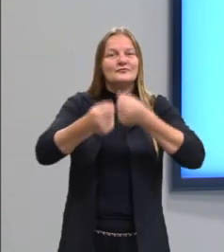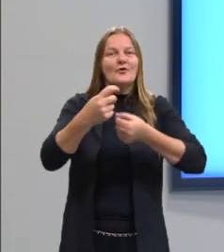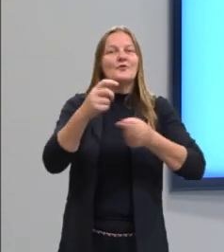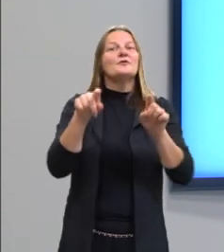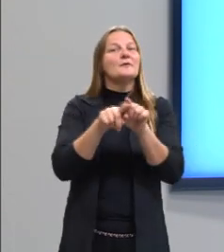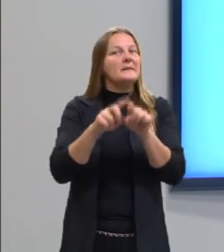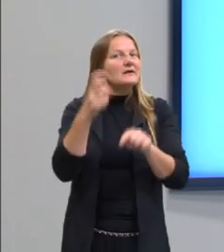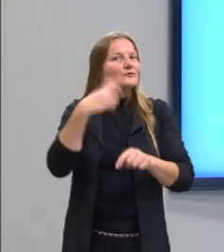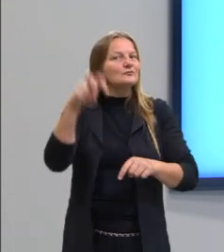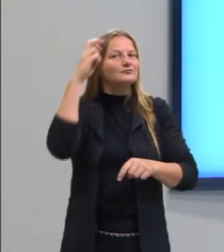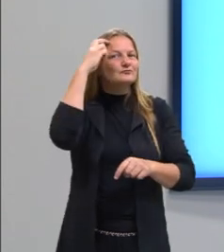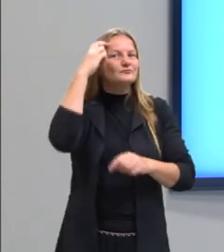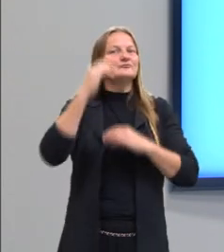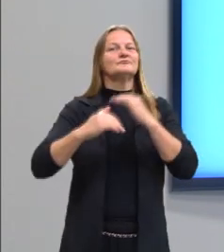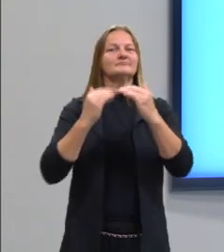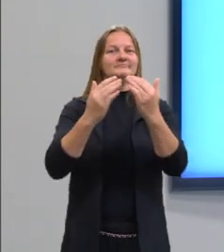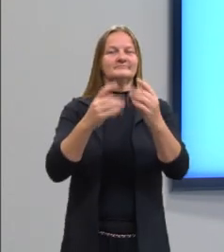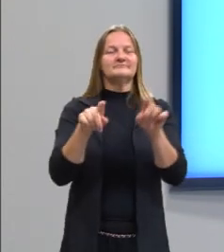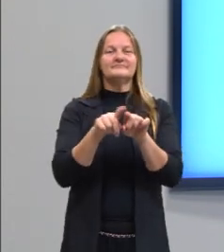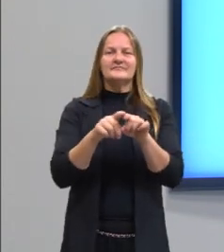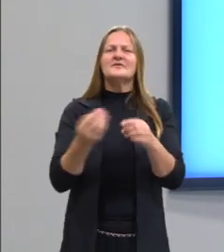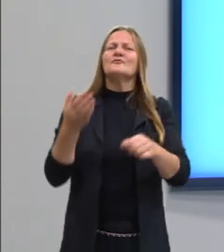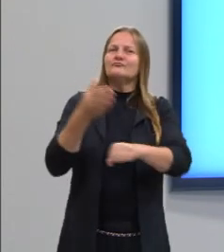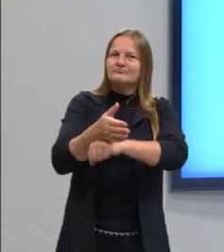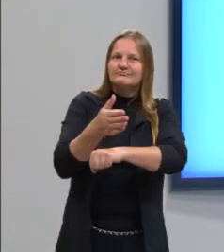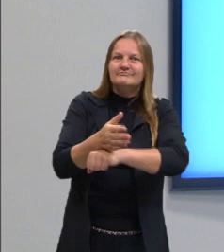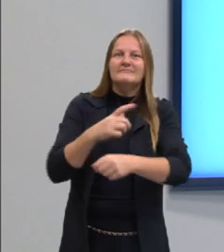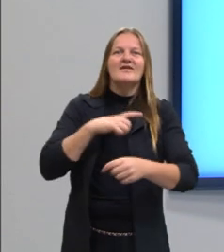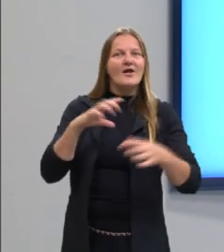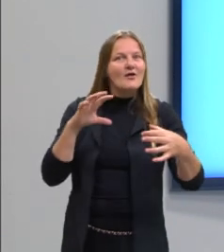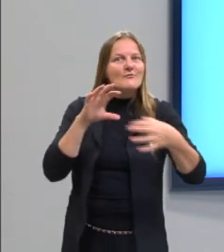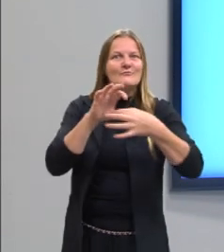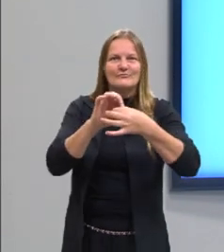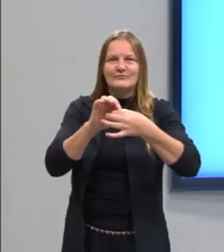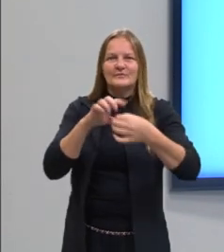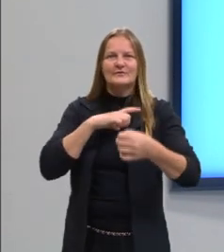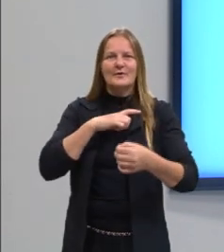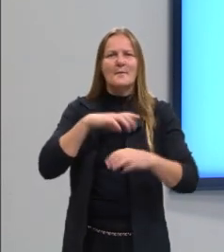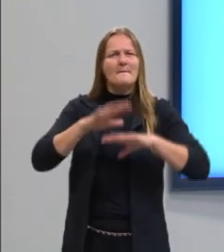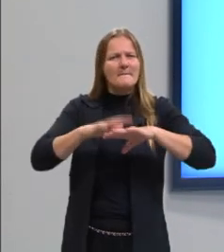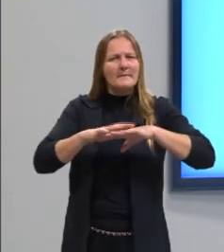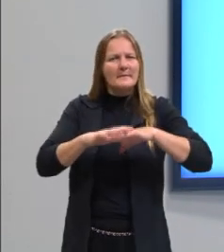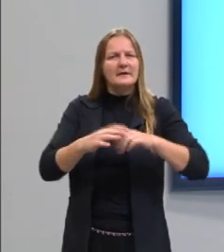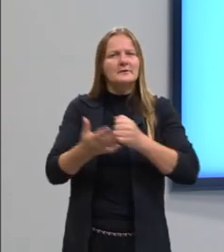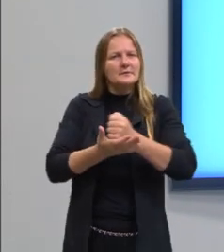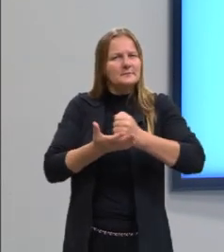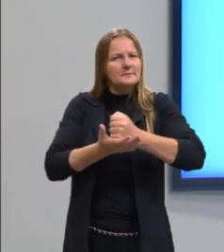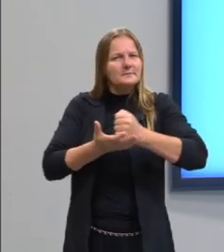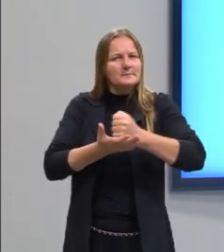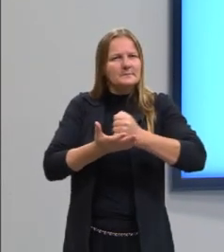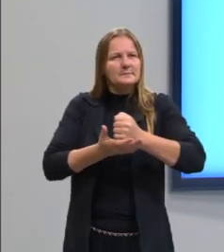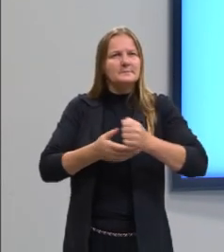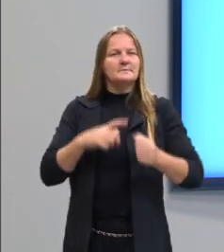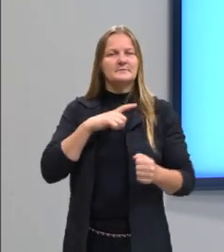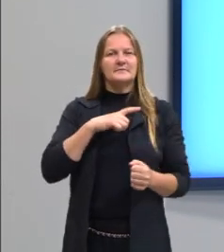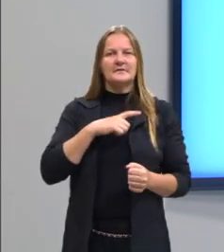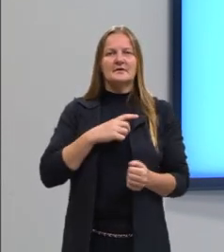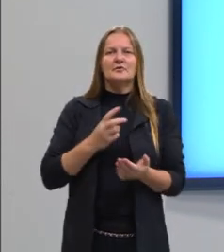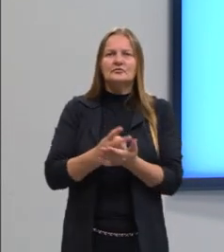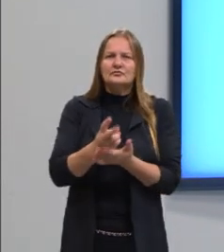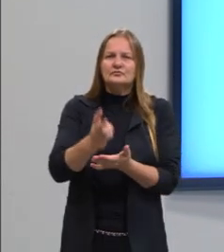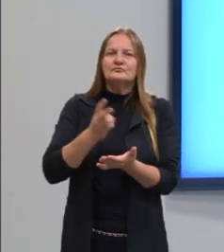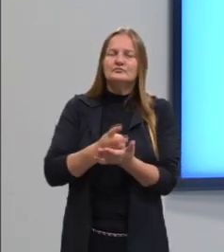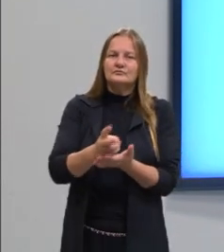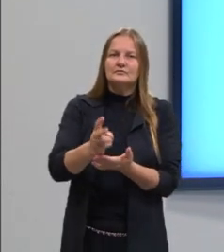Vejam que o desenvolvimento econômico está intrinsecamente ligado à questão da matemática básica. Então, a partir do momento que o homem se estabelece, então,